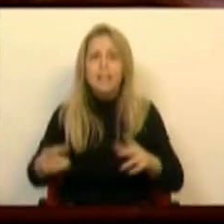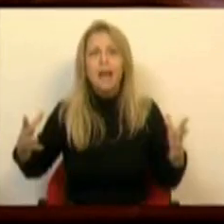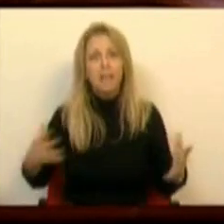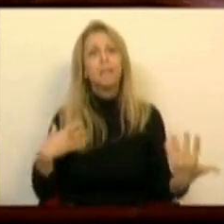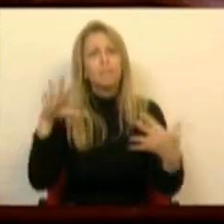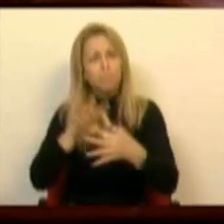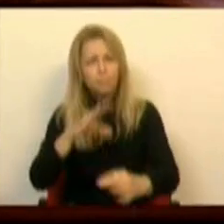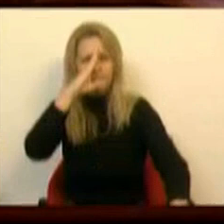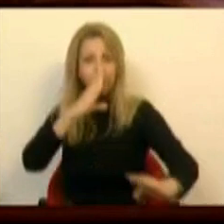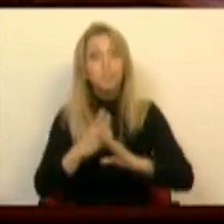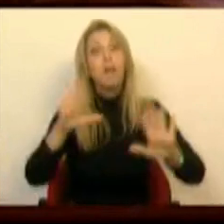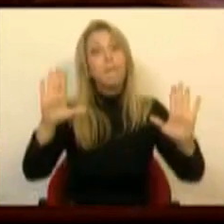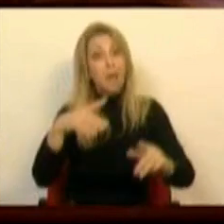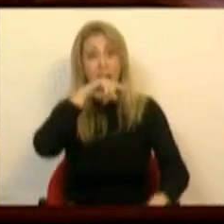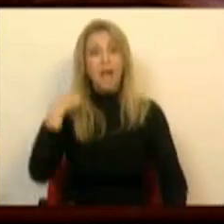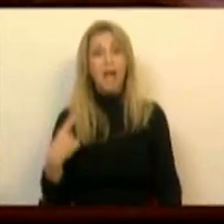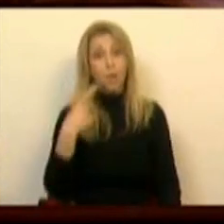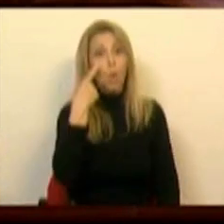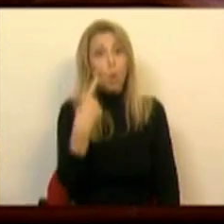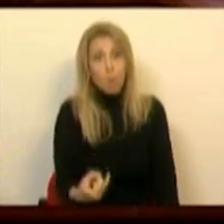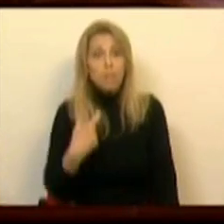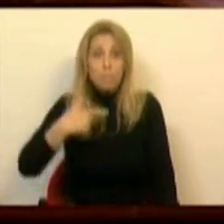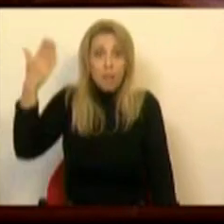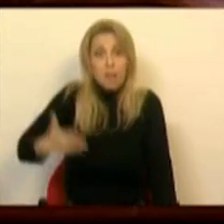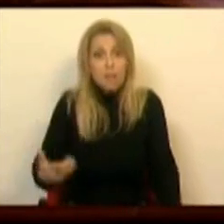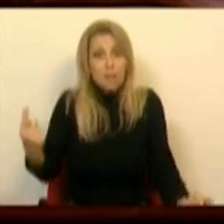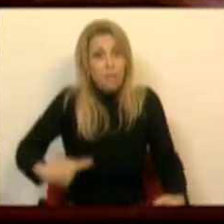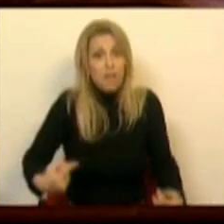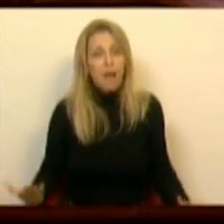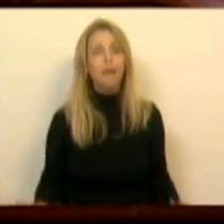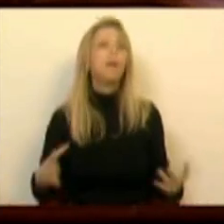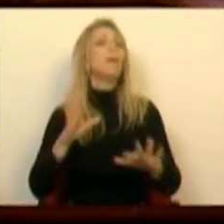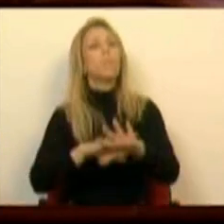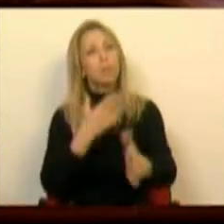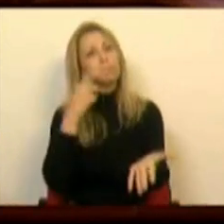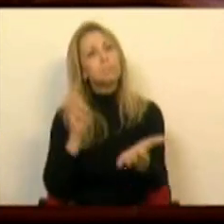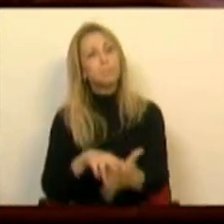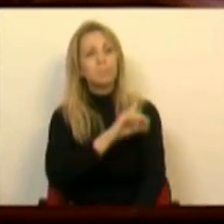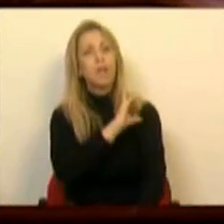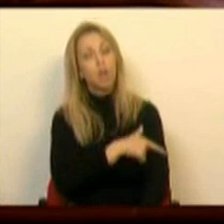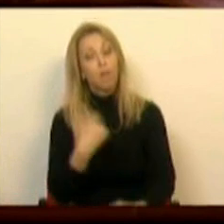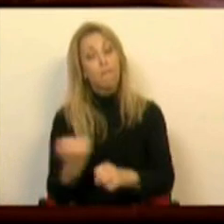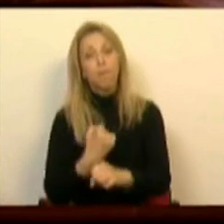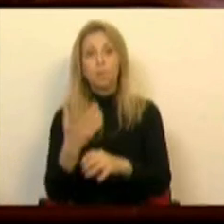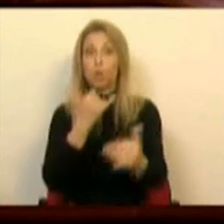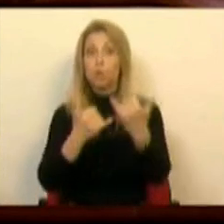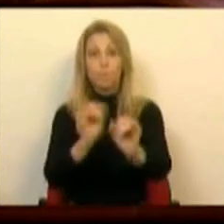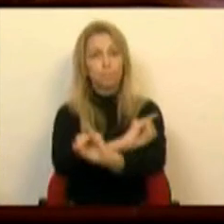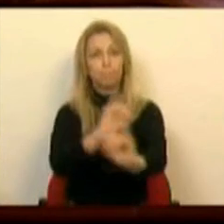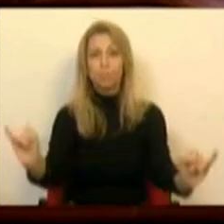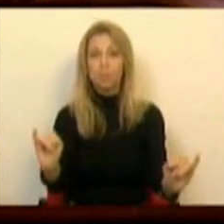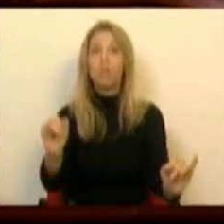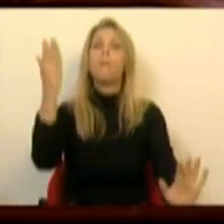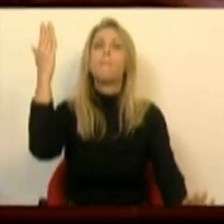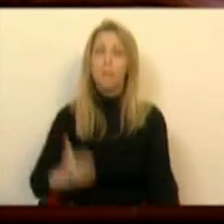reconhecimento devido. Por isso, estes verdadeiros heróis, que desempenham um papel insubstituível, merecem todo